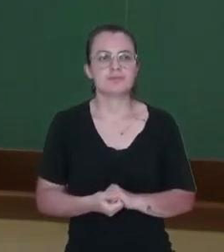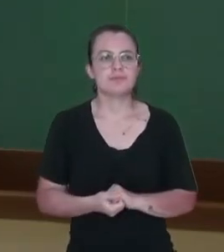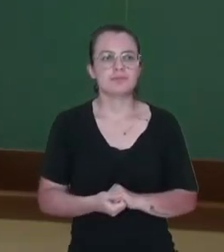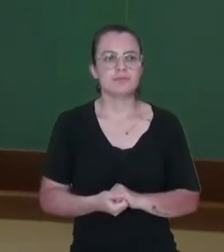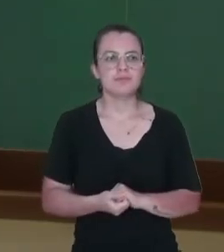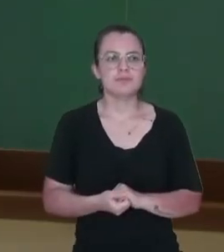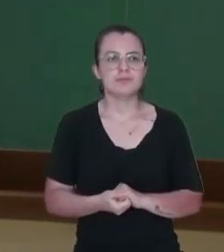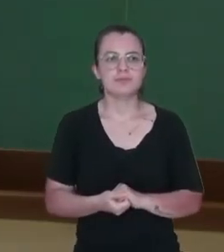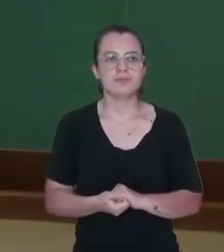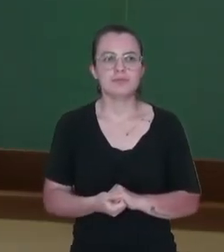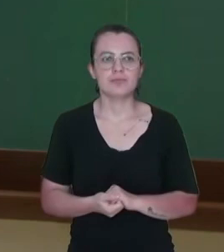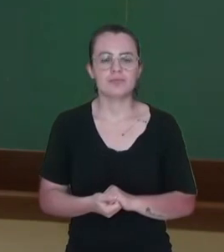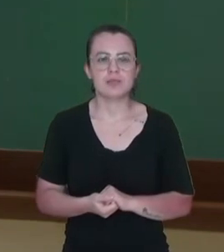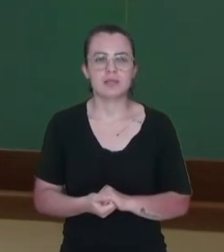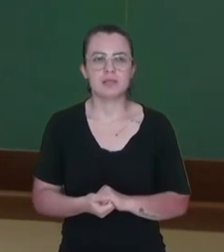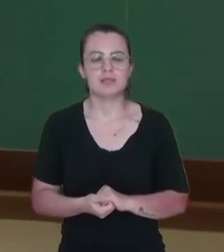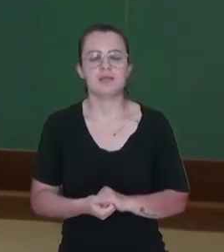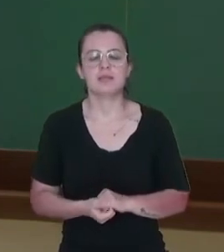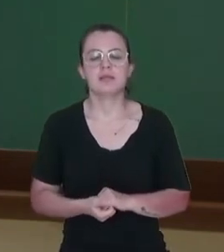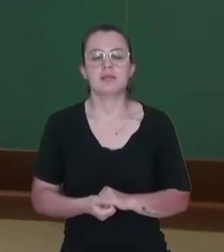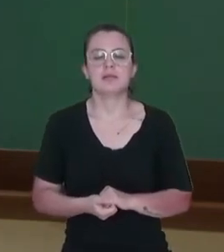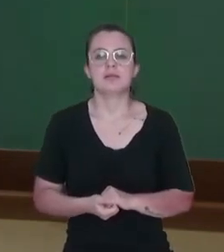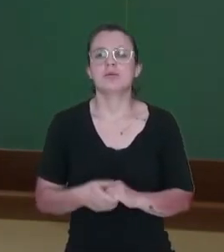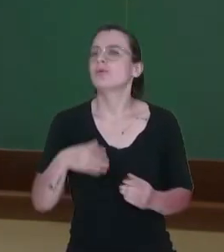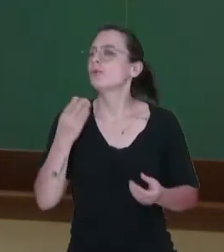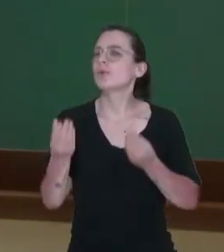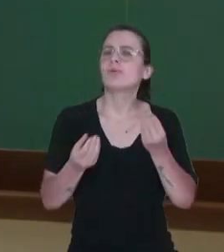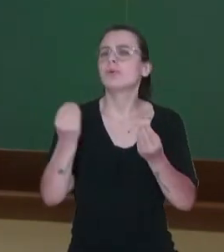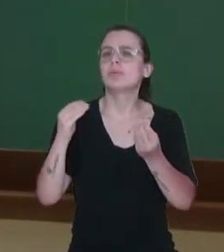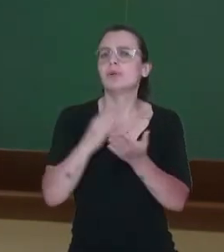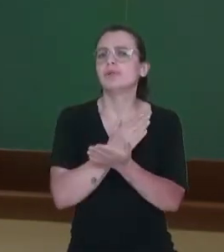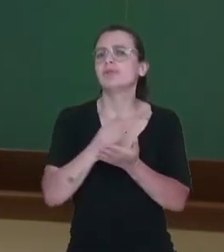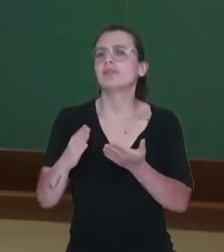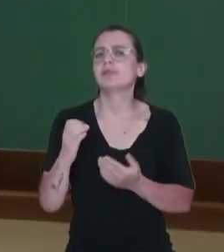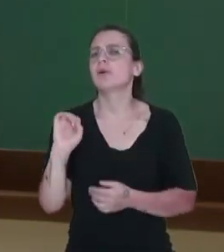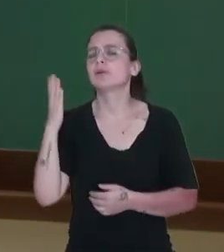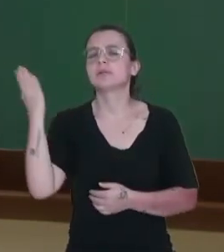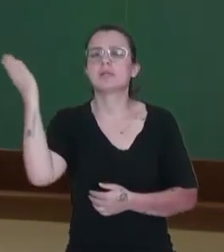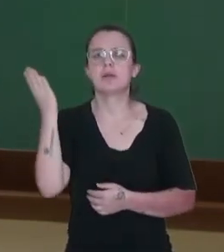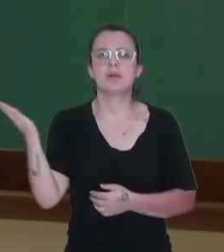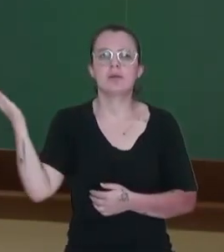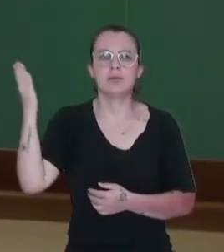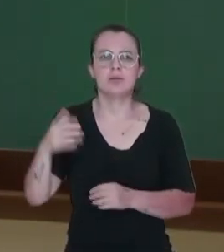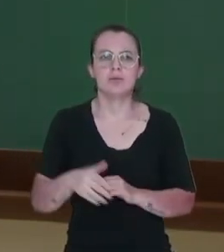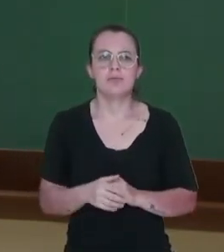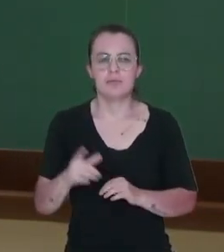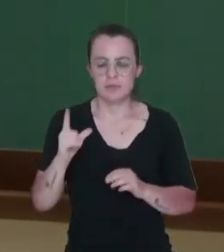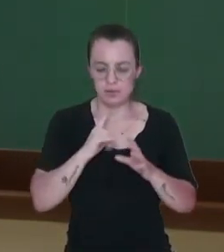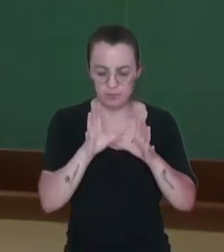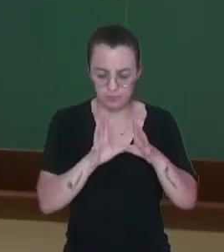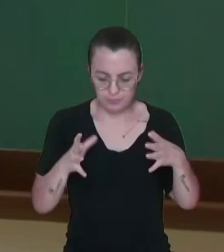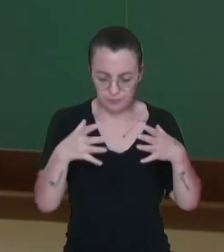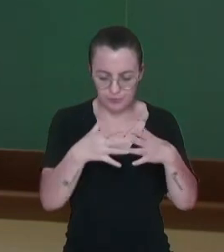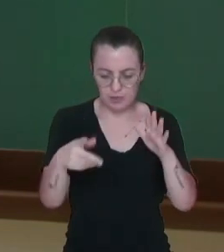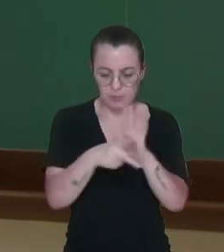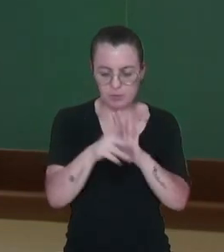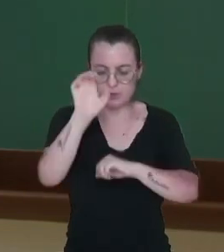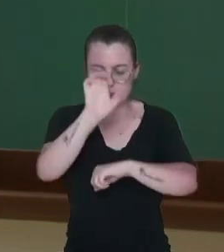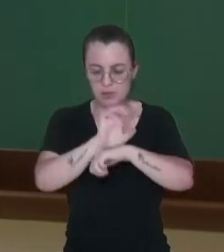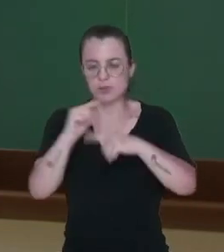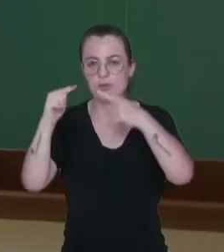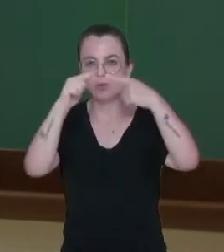Para essa divisão, então, IBGE fez o quê? Que critérios ele usou? Agrupou o Estado, segundo a combinação